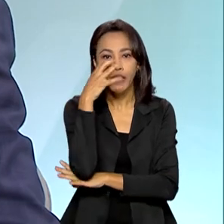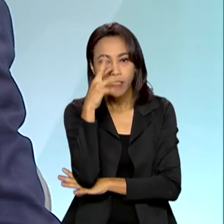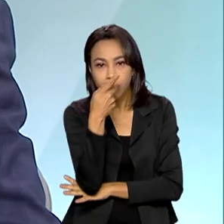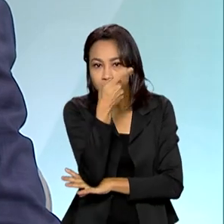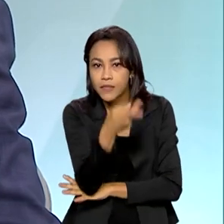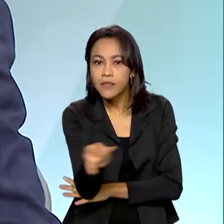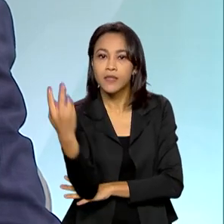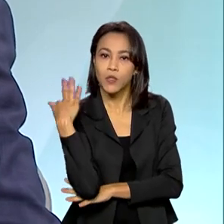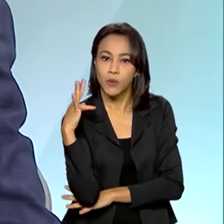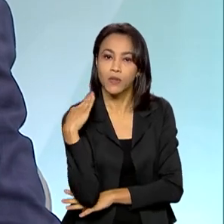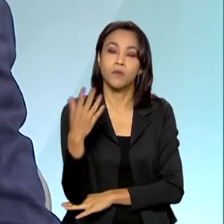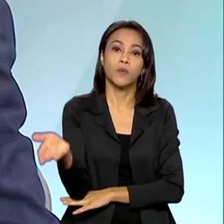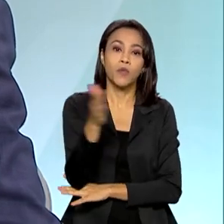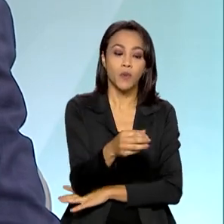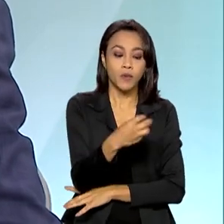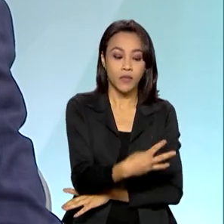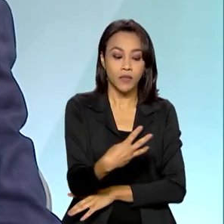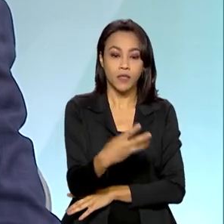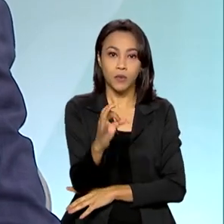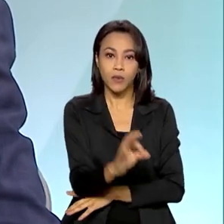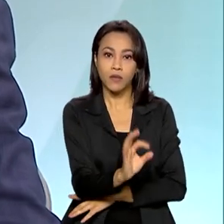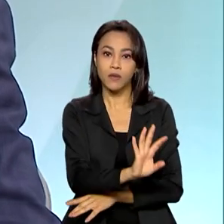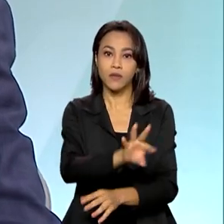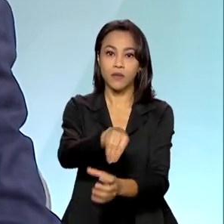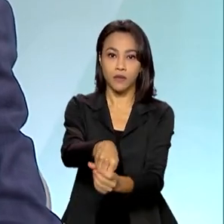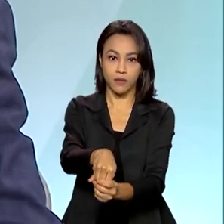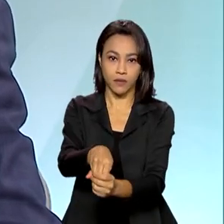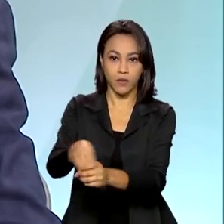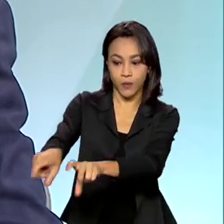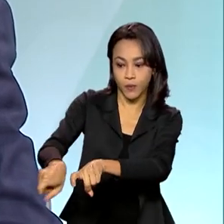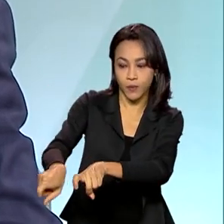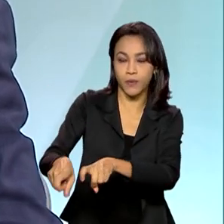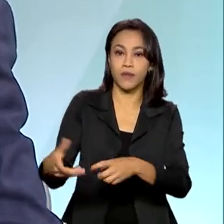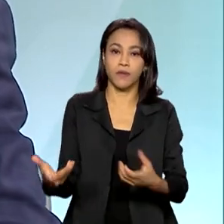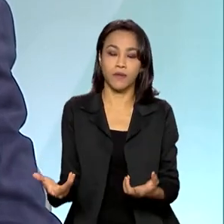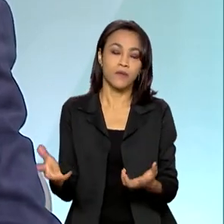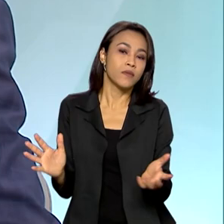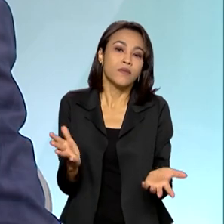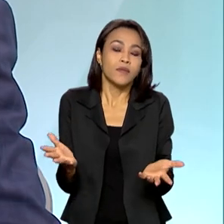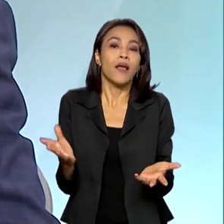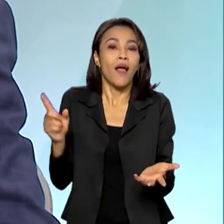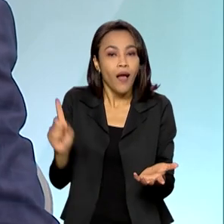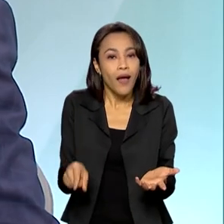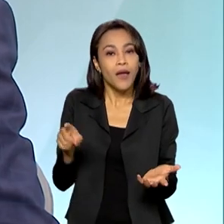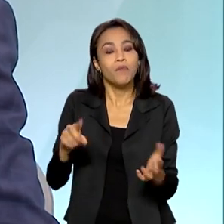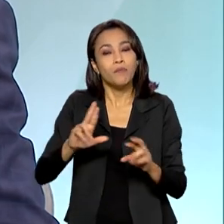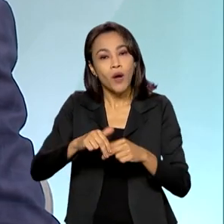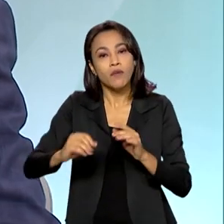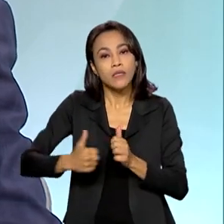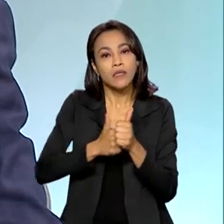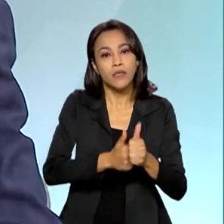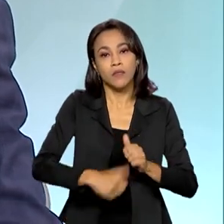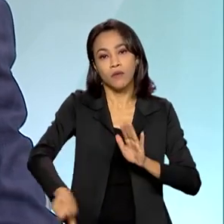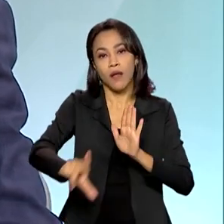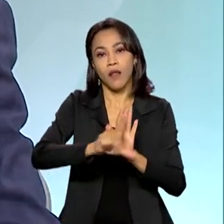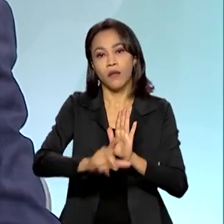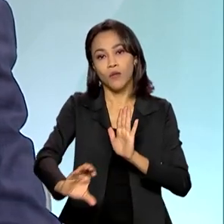33% estão na própria agricultura, em função do nosso Código Florestal, que é